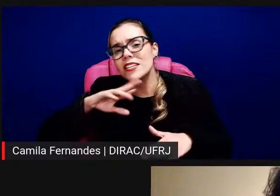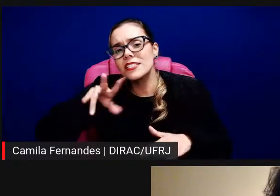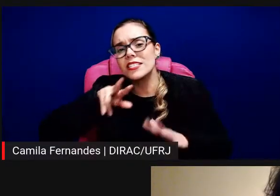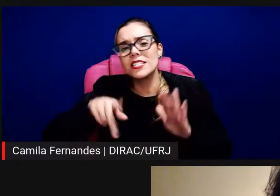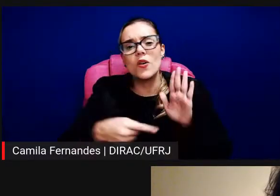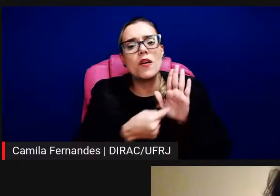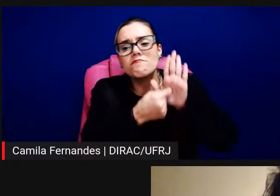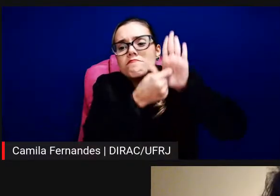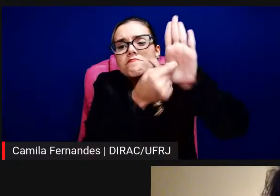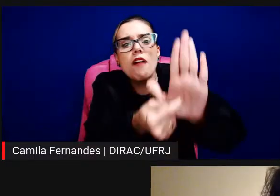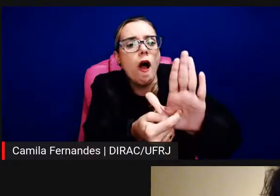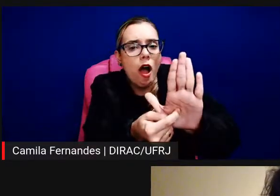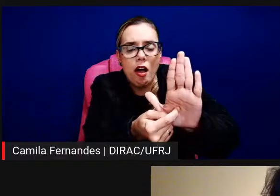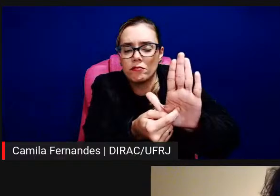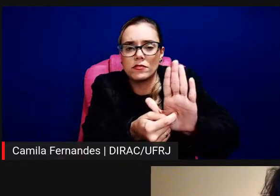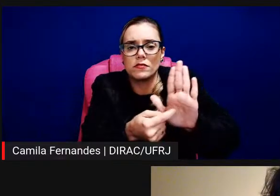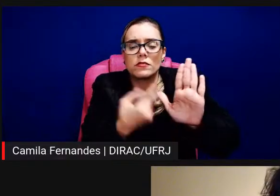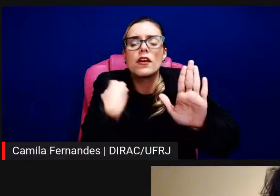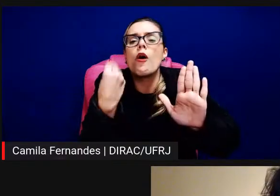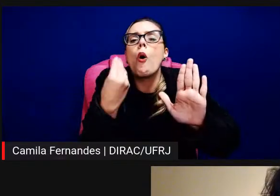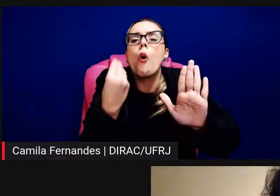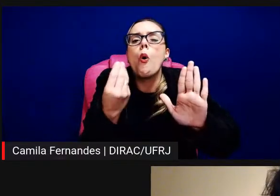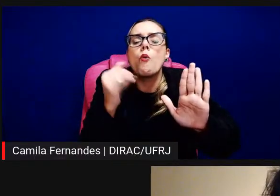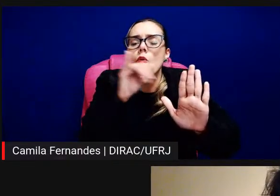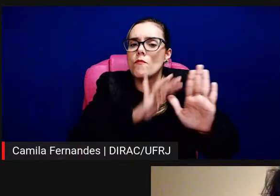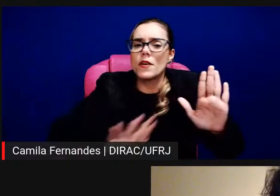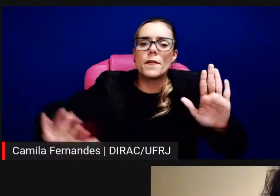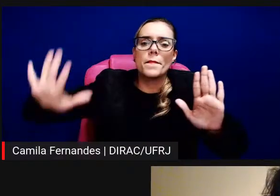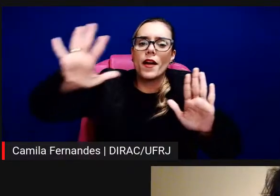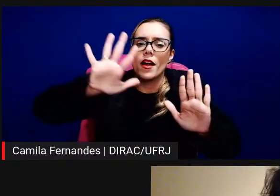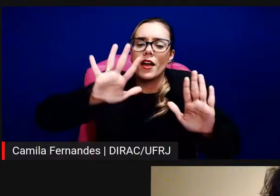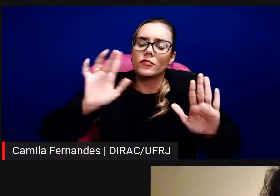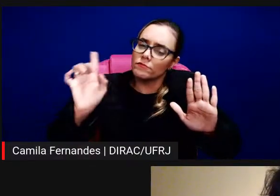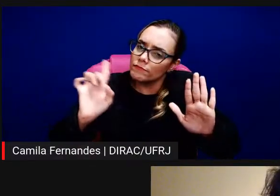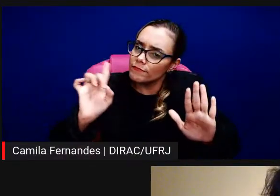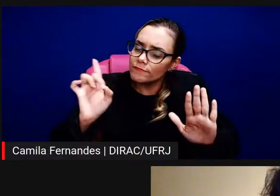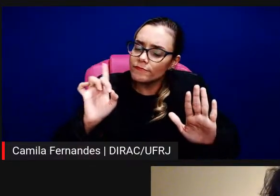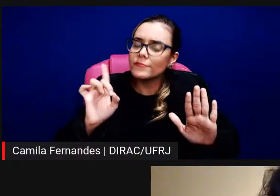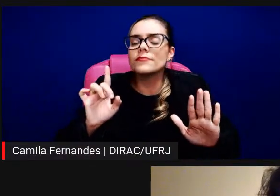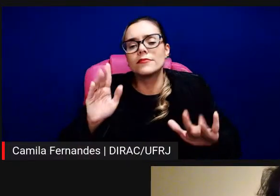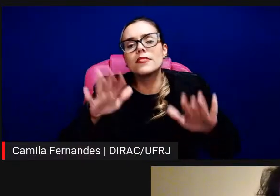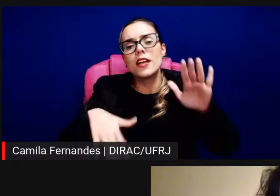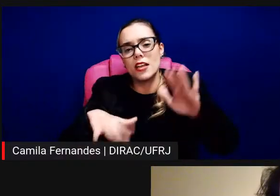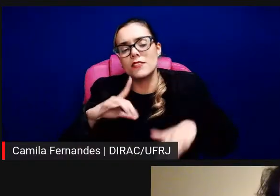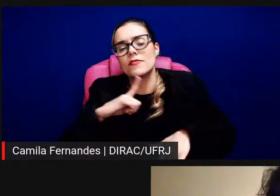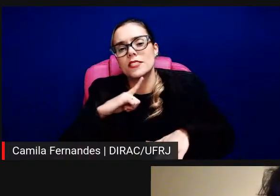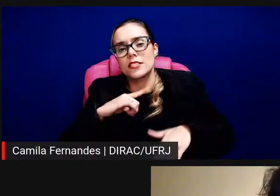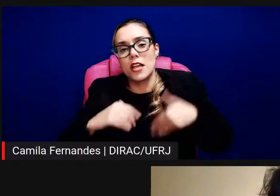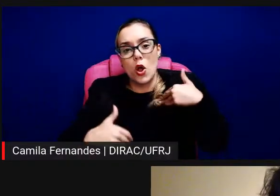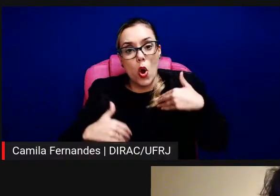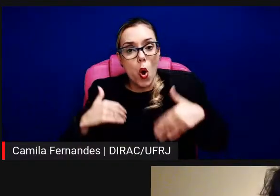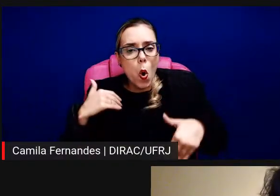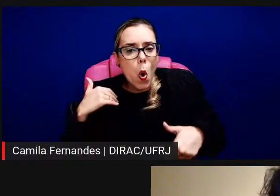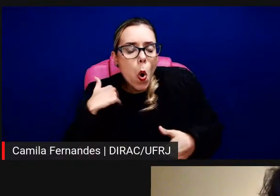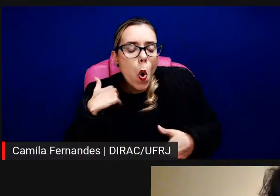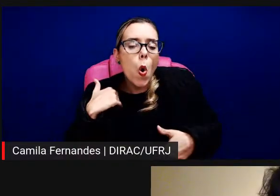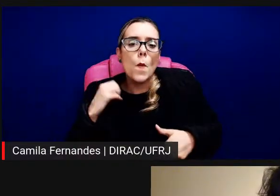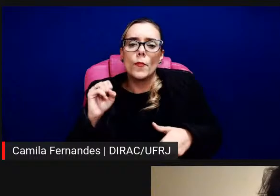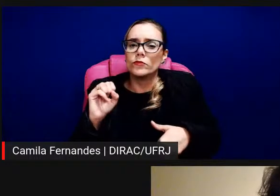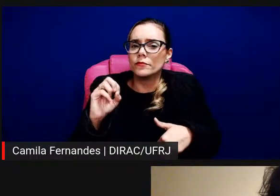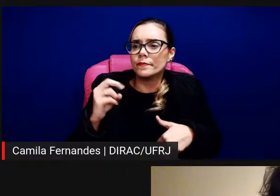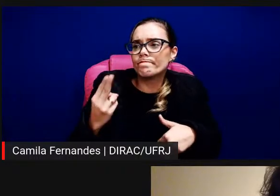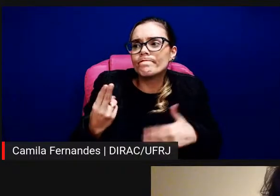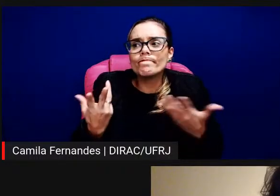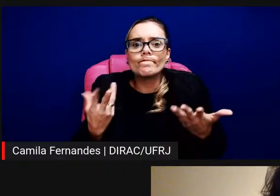em qualquer outro lugar, seja em questões corporais ou muito mais do que isso, né, quando você fala dessas experiências, você está